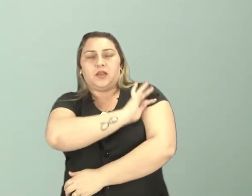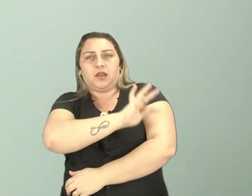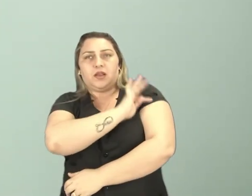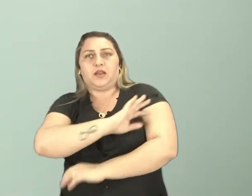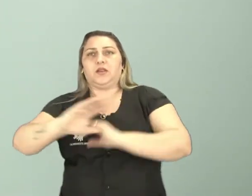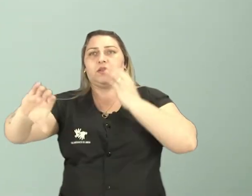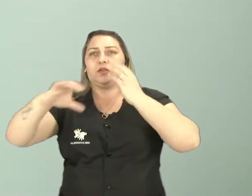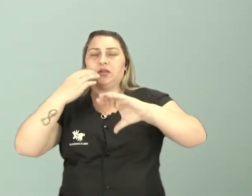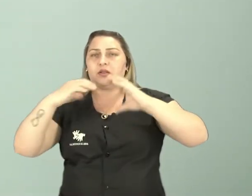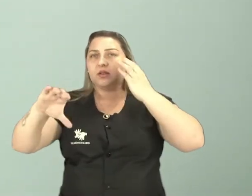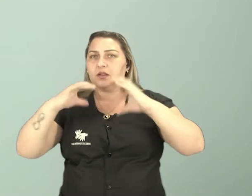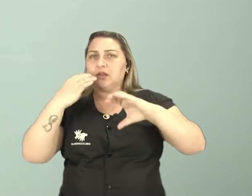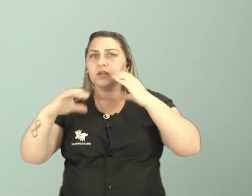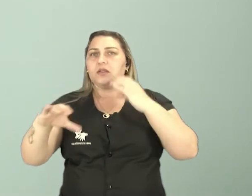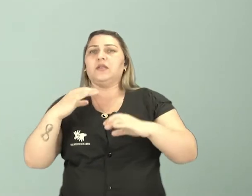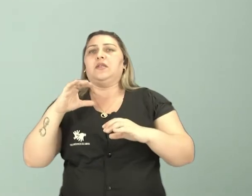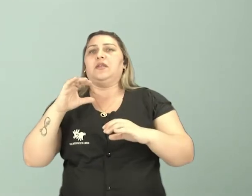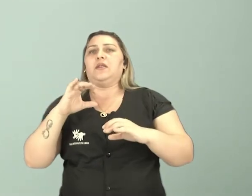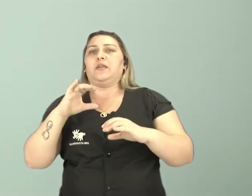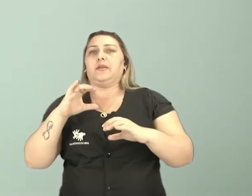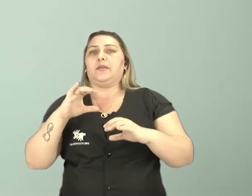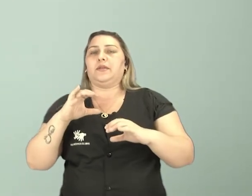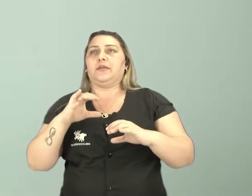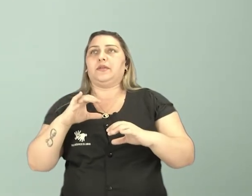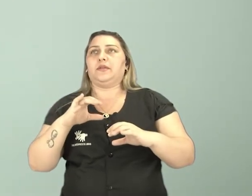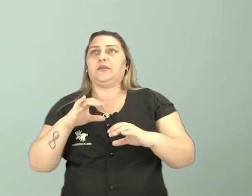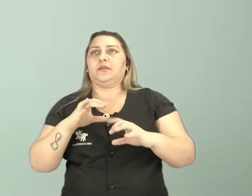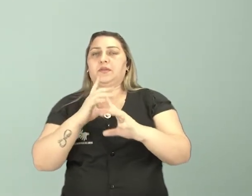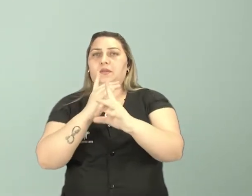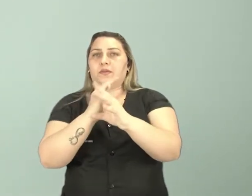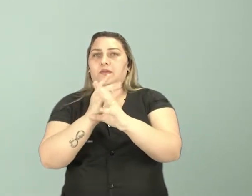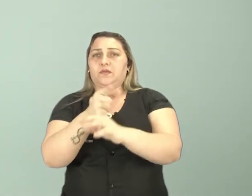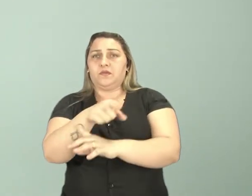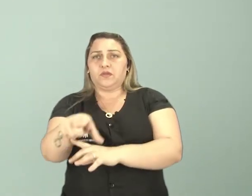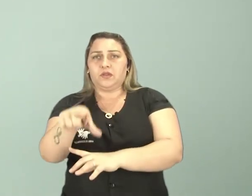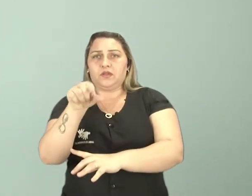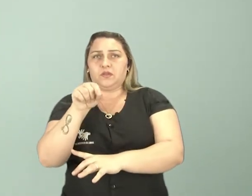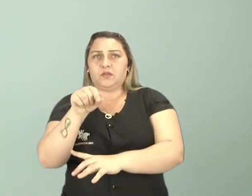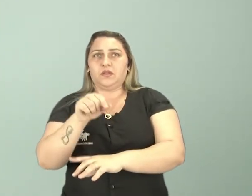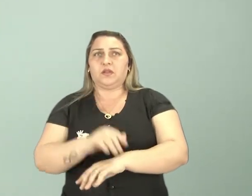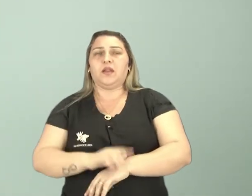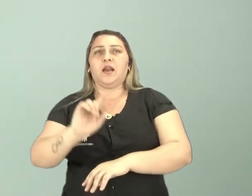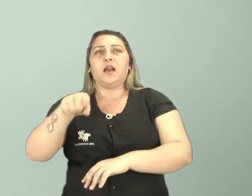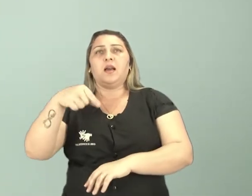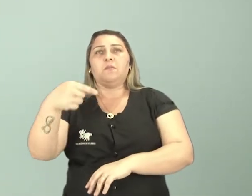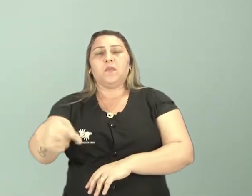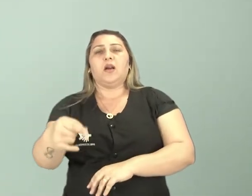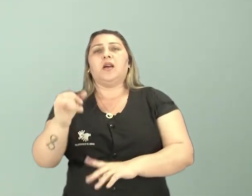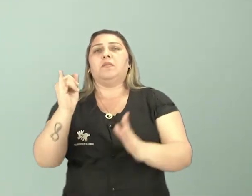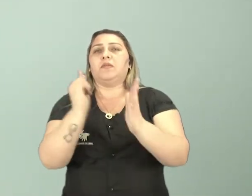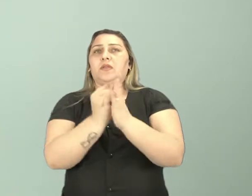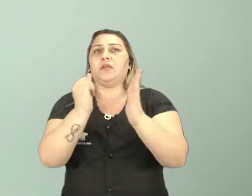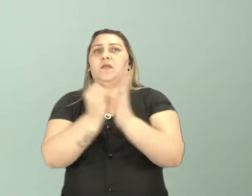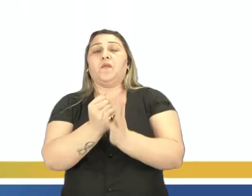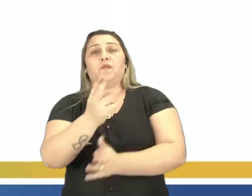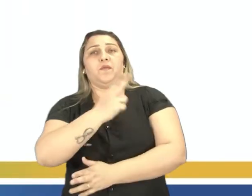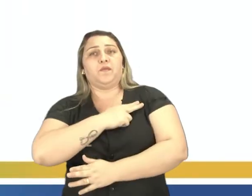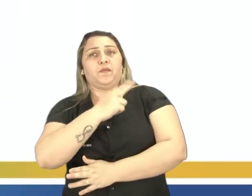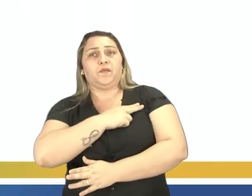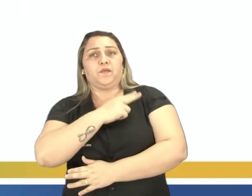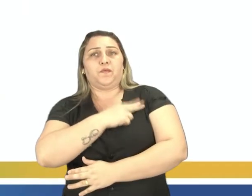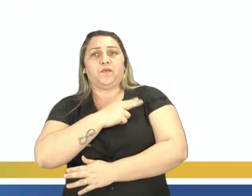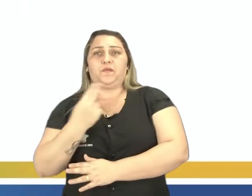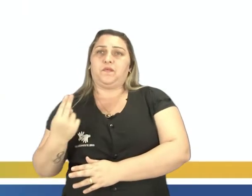canto, algumas técnicas de instrumento musical, o instrumento musical que você escolheu. A próxima instituição é a